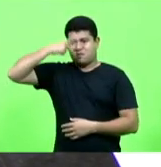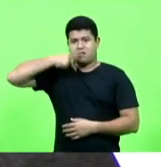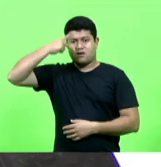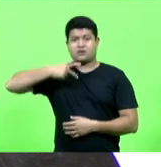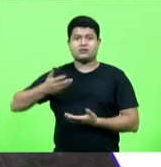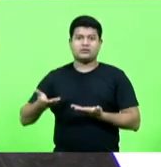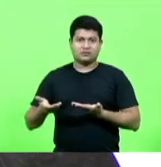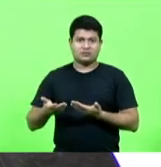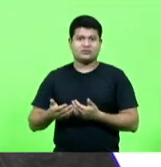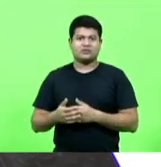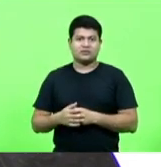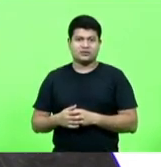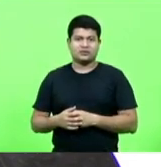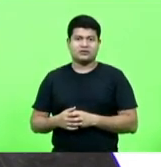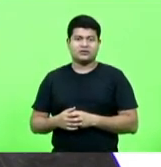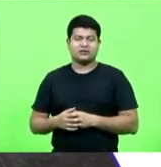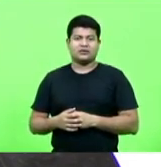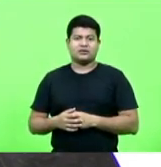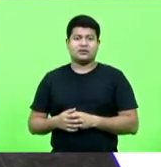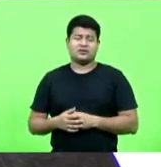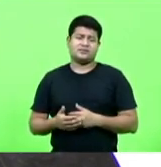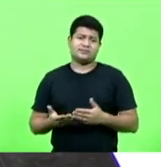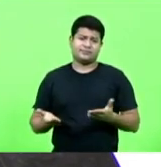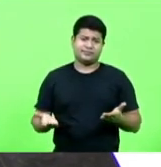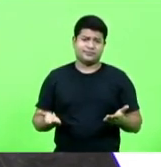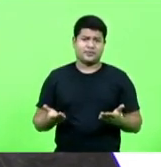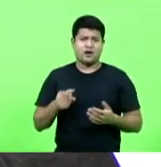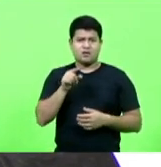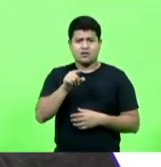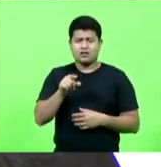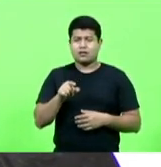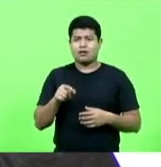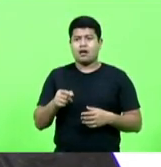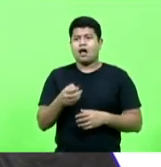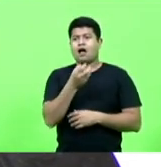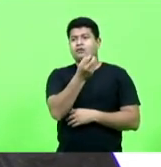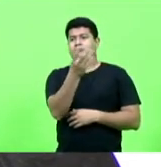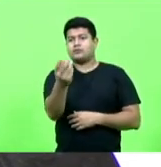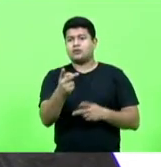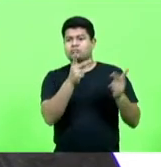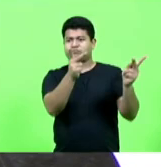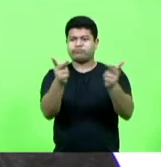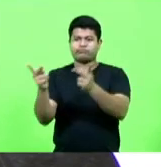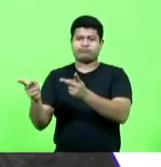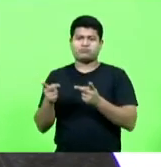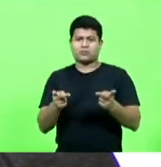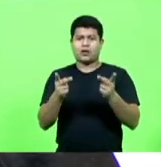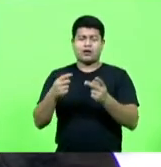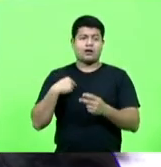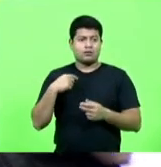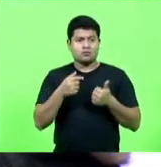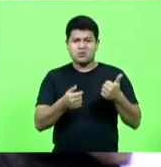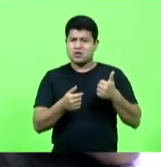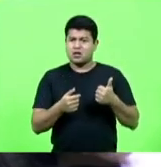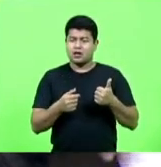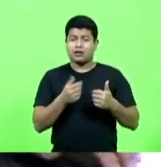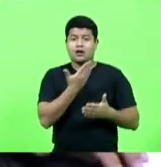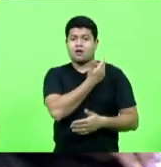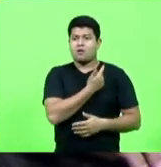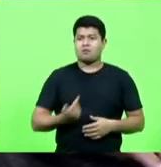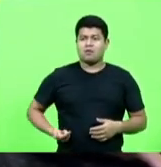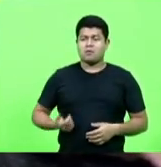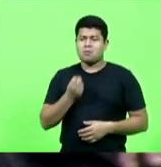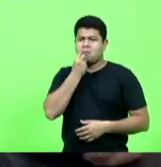Então, não venha andar, trotear pelo Estado, se propagando de bom moço, quando não se